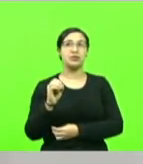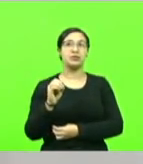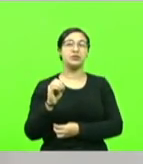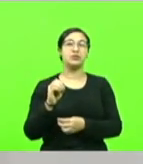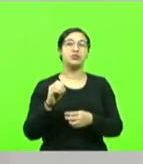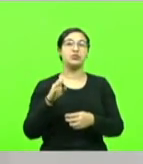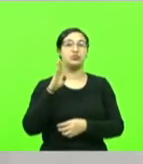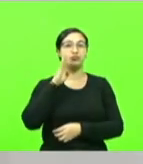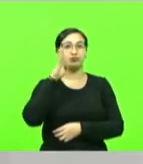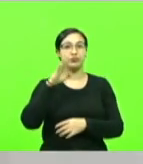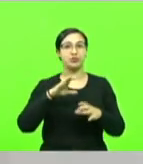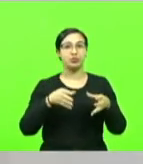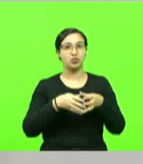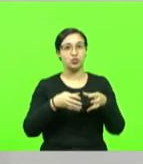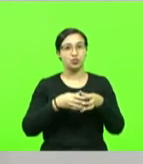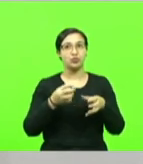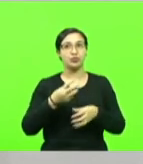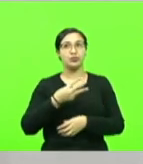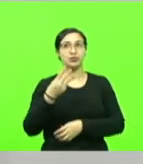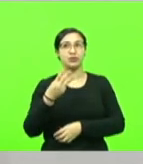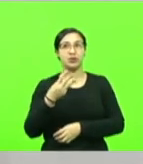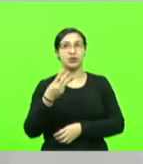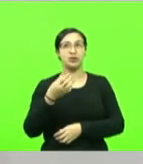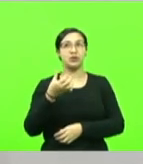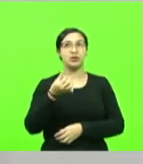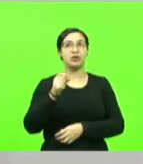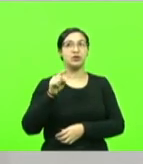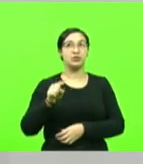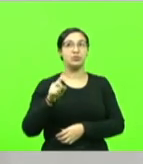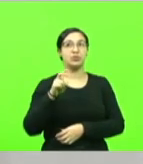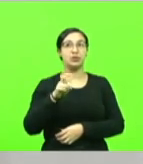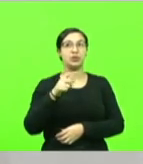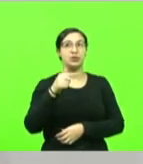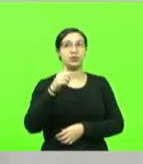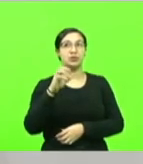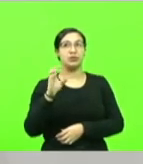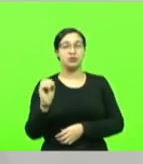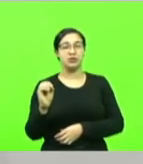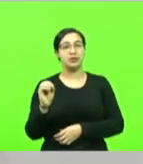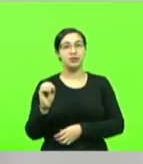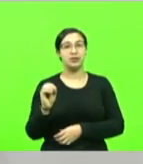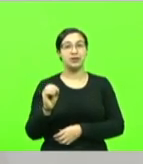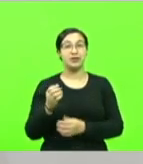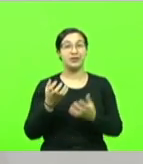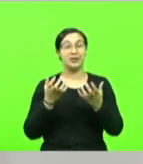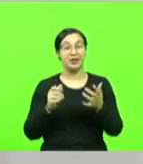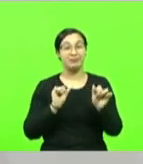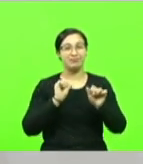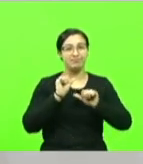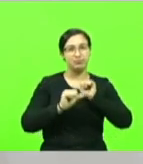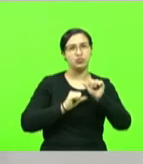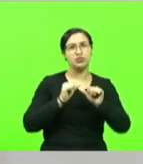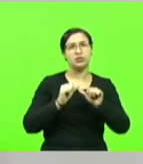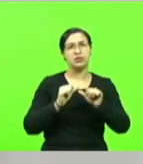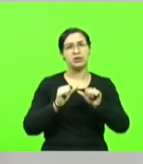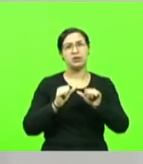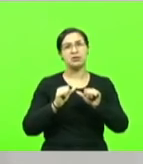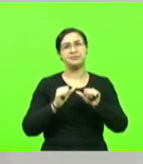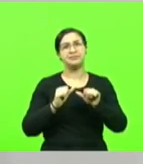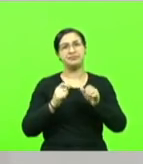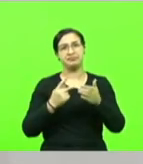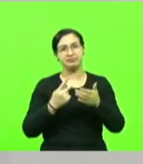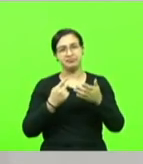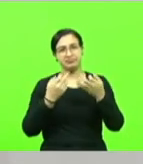6.570,00. Uma diferença de 4,4, tentando corrigir ao máximo o que está